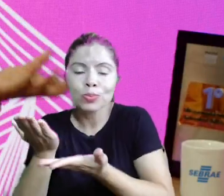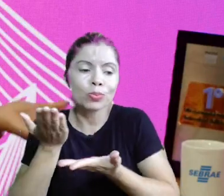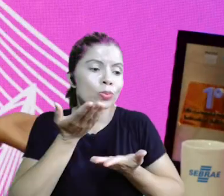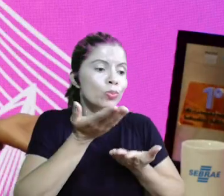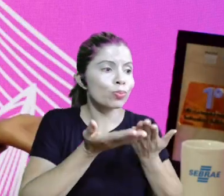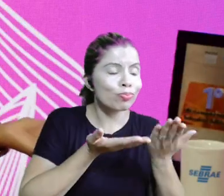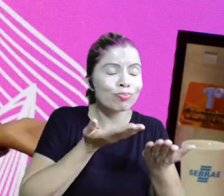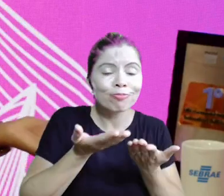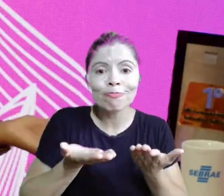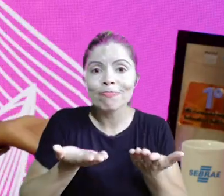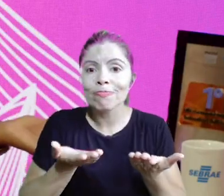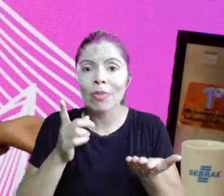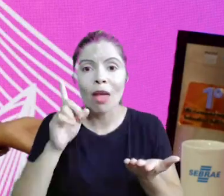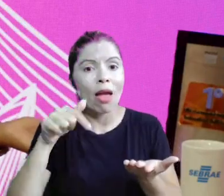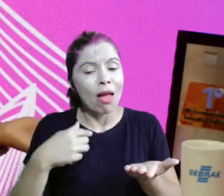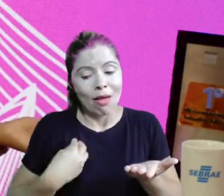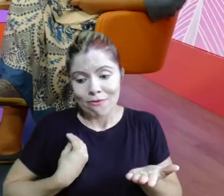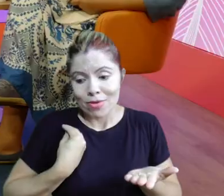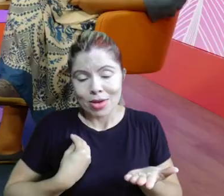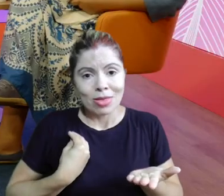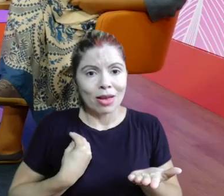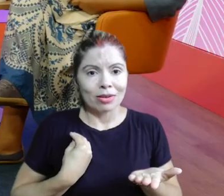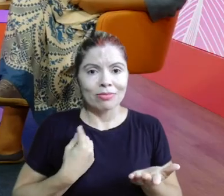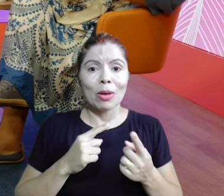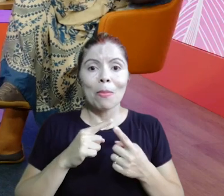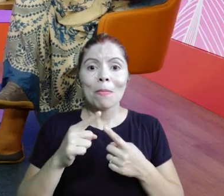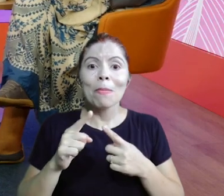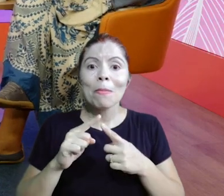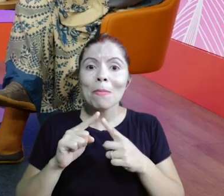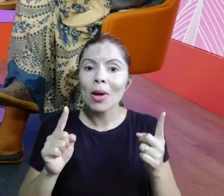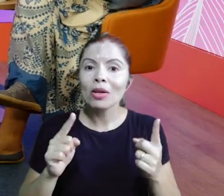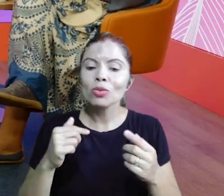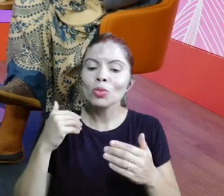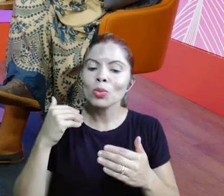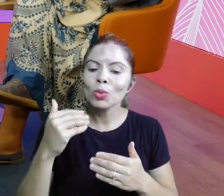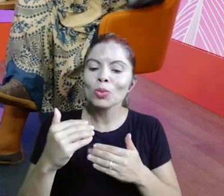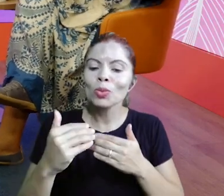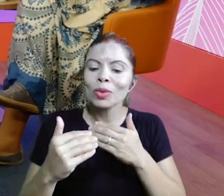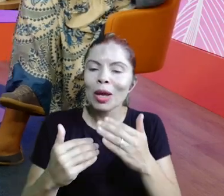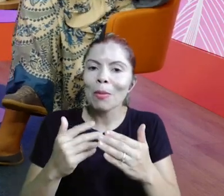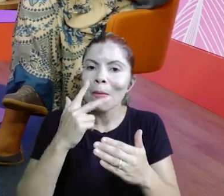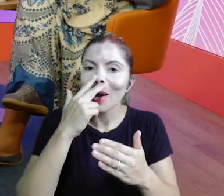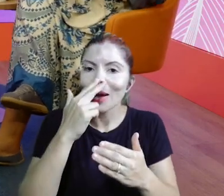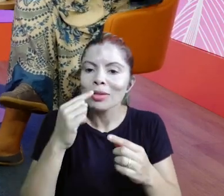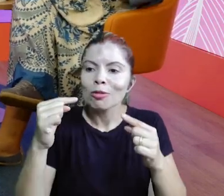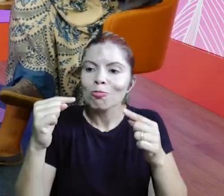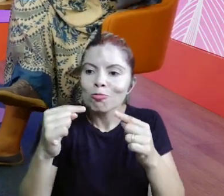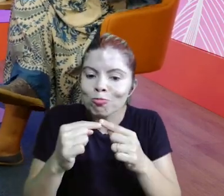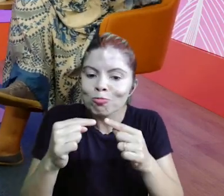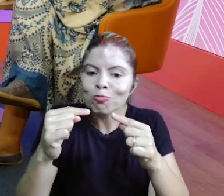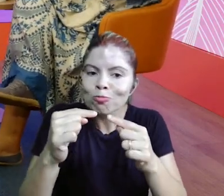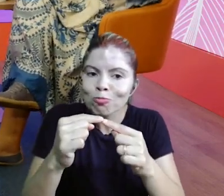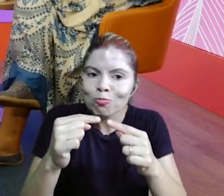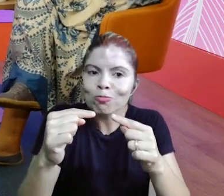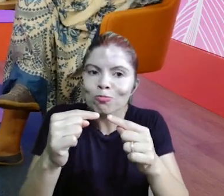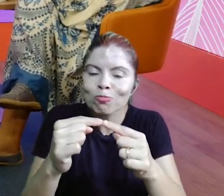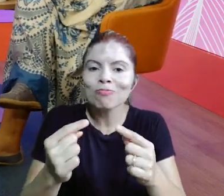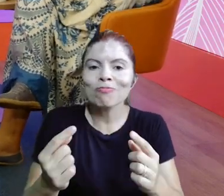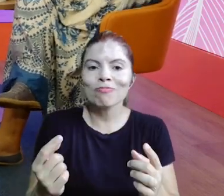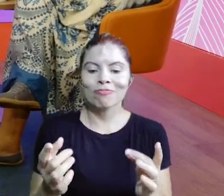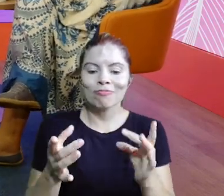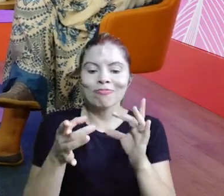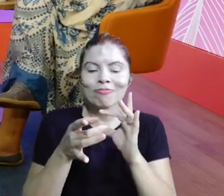e, e... é a vida. É a vida. Exatamente. Tudo se encaixa. Tudo se encaixa. é ruim, gente, não é ruim, mas é que é tudo. Não é.